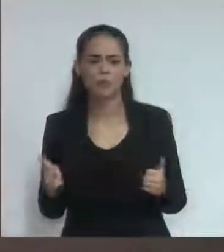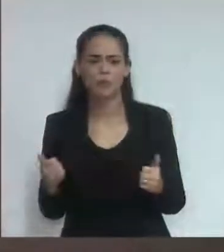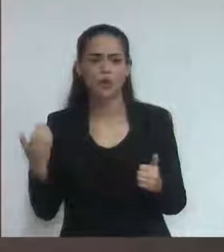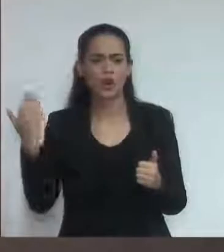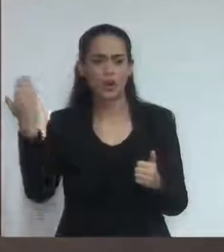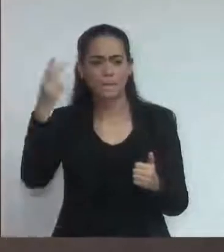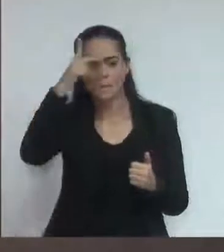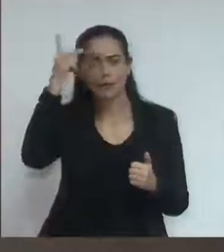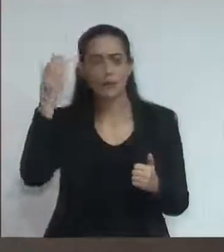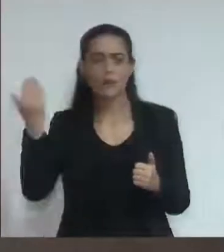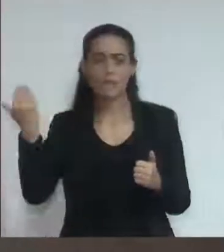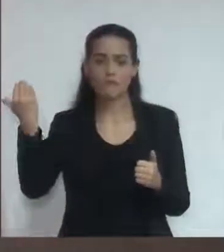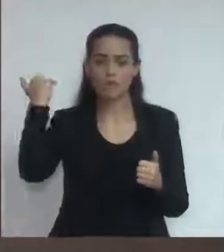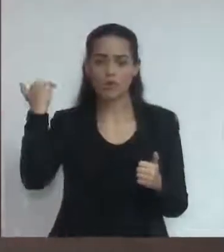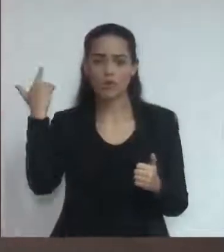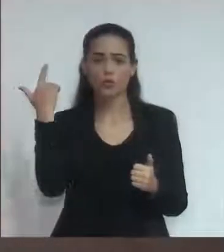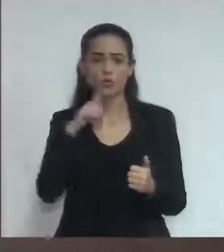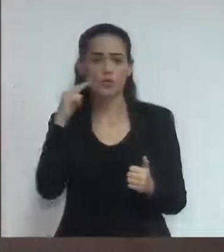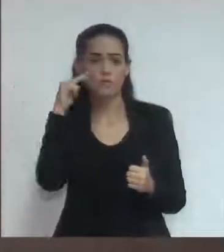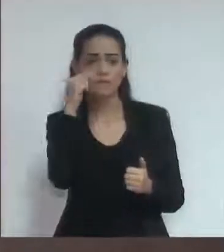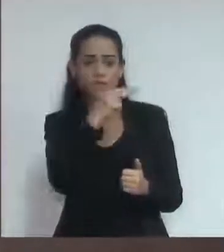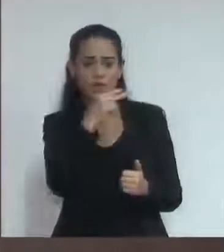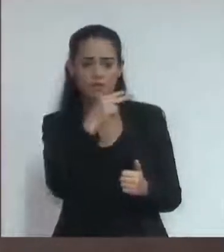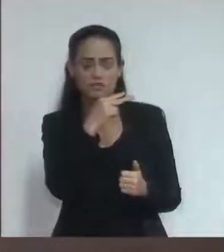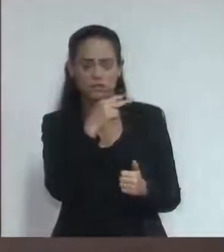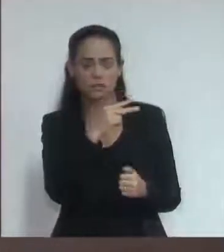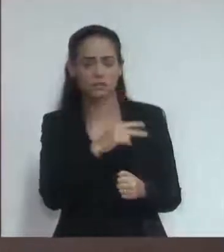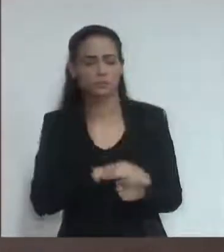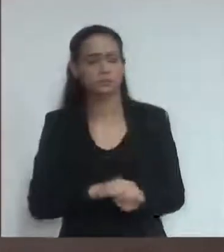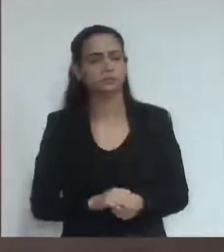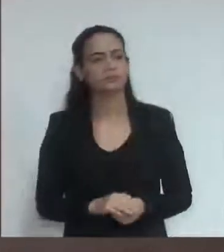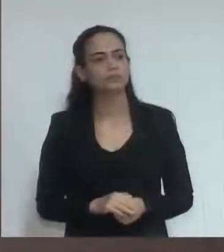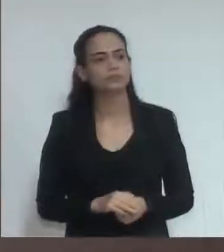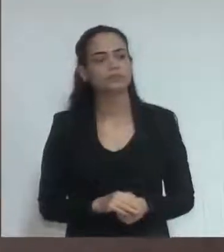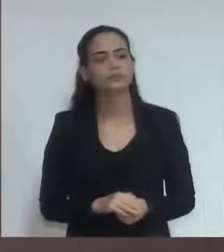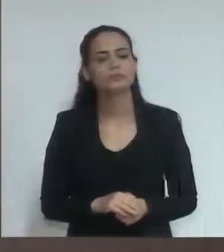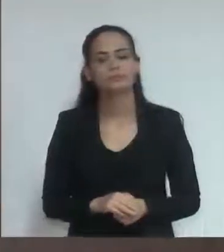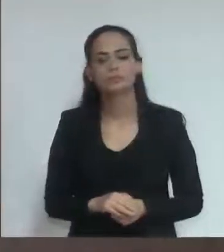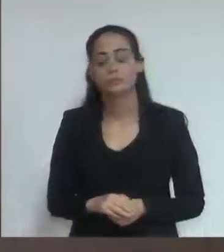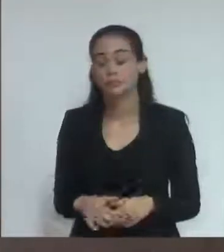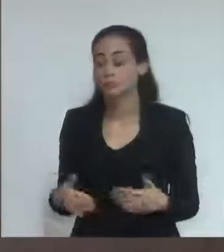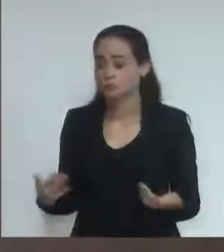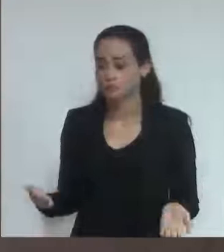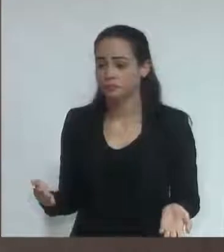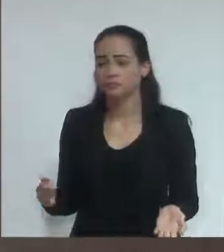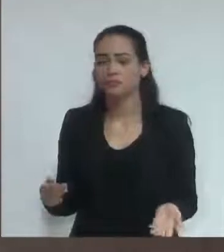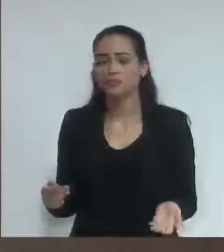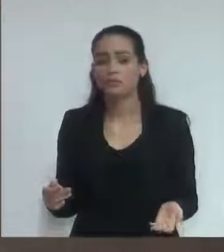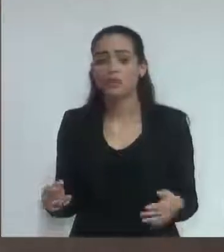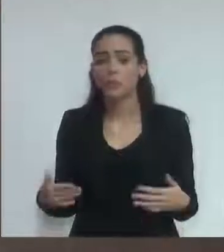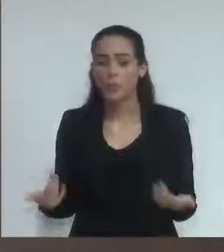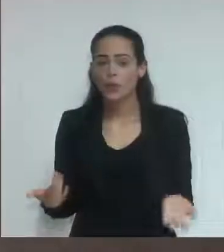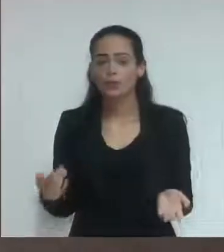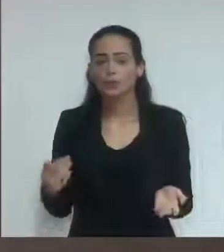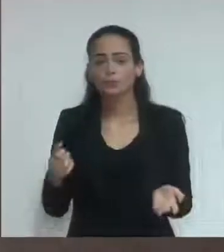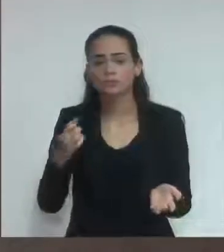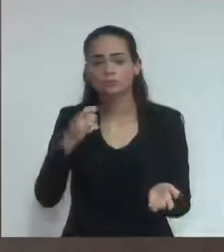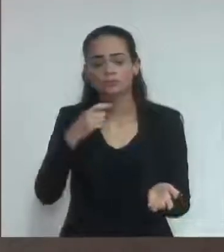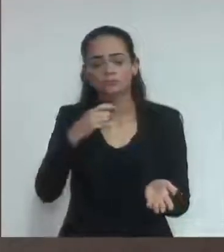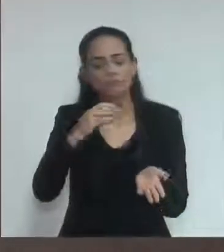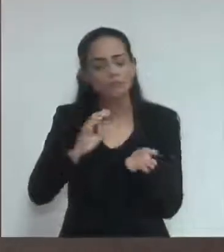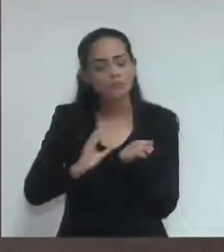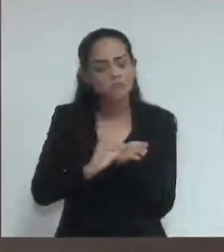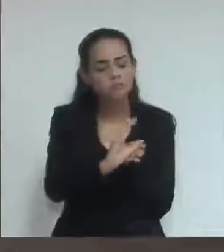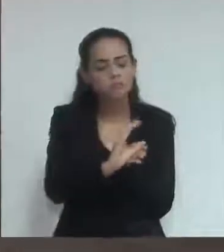continua vereador e com certeza como nós temos investimento na segurança senhor presidente eu